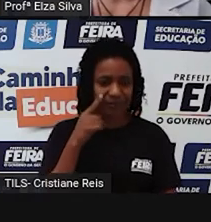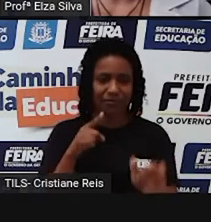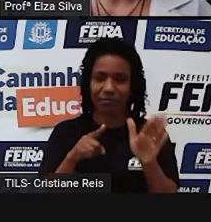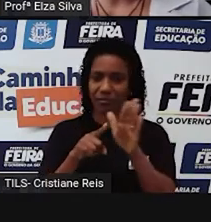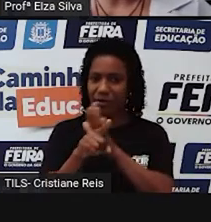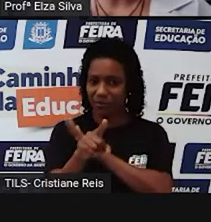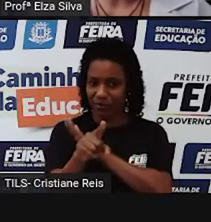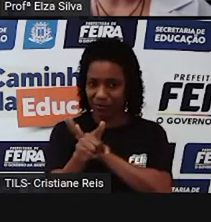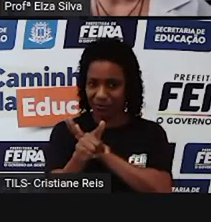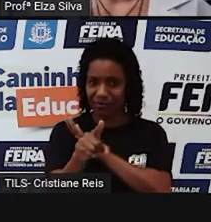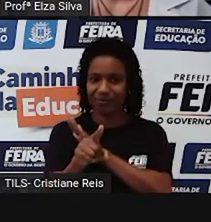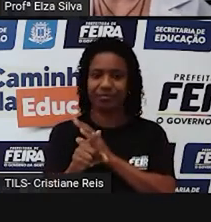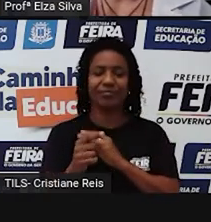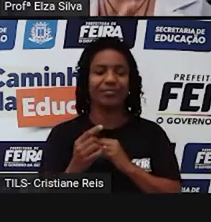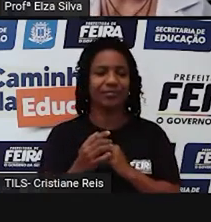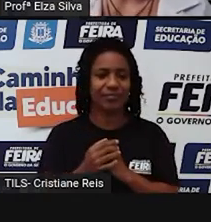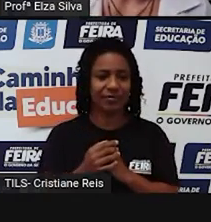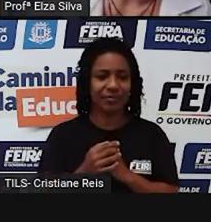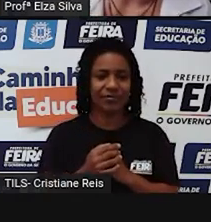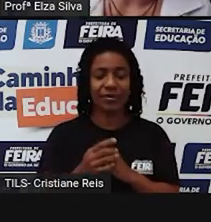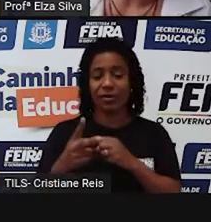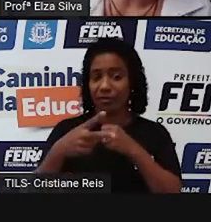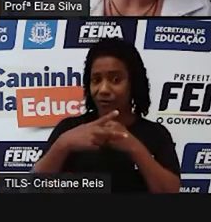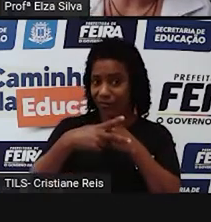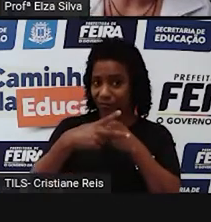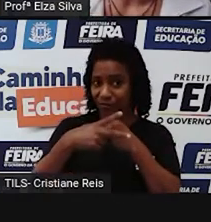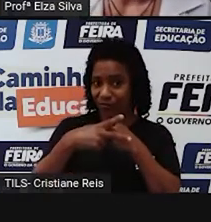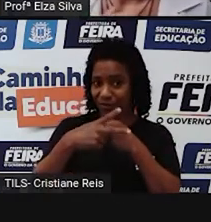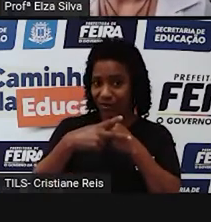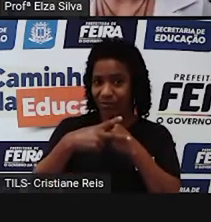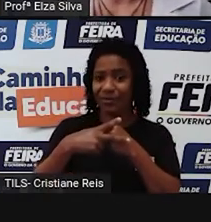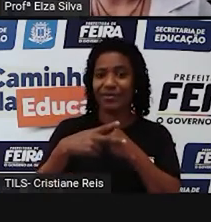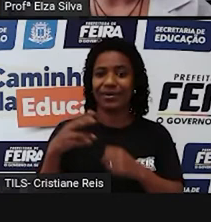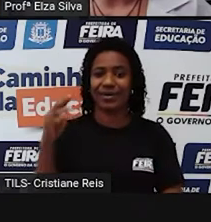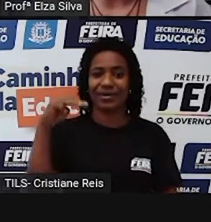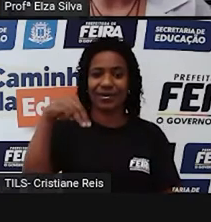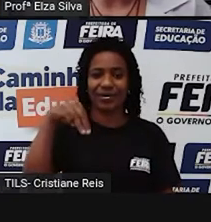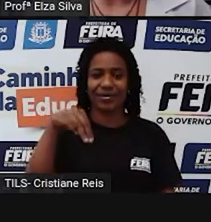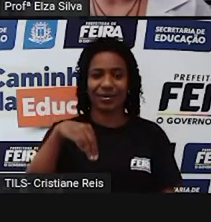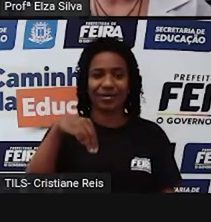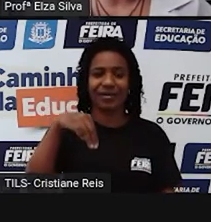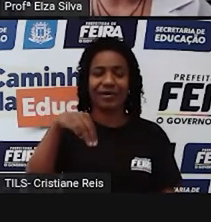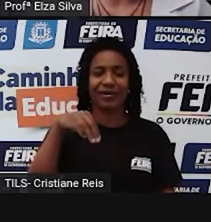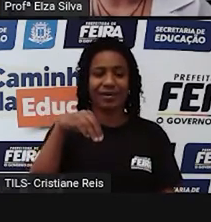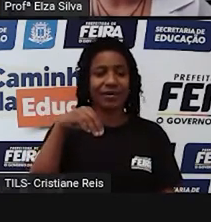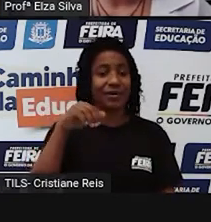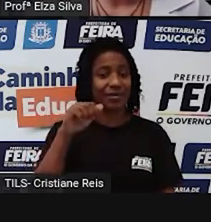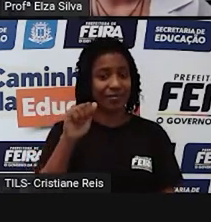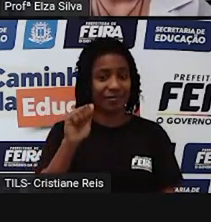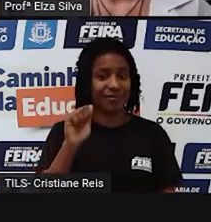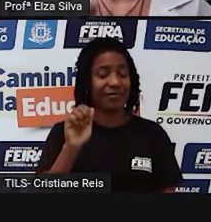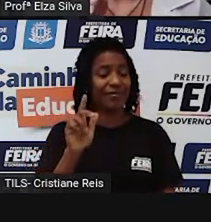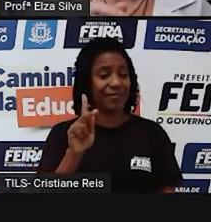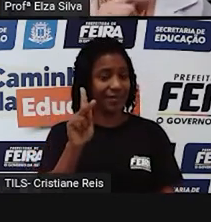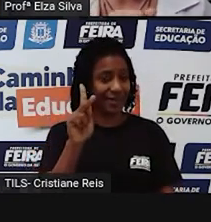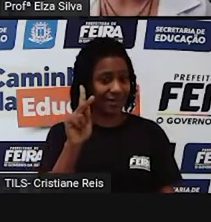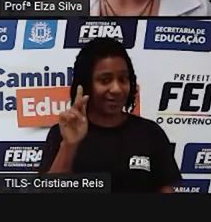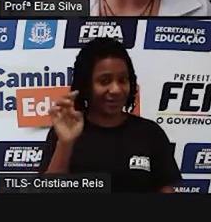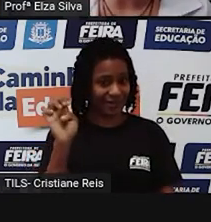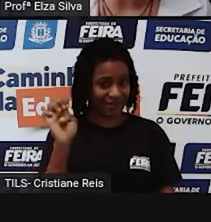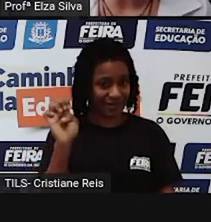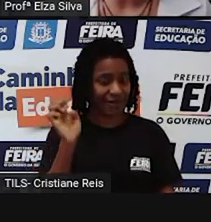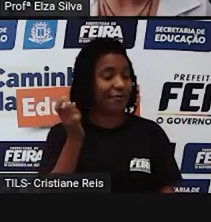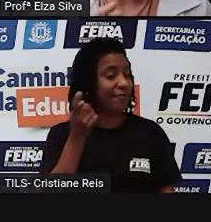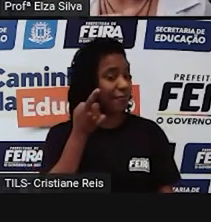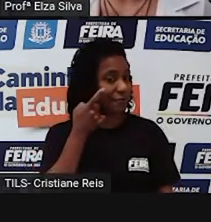Neste exemplo, o verbo no passado é made, na sua forma normal, made. Mas tem mais um